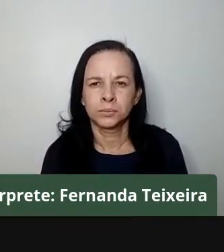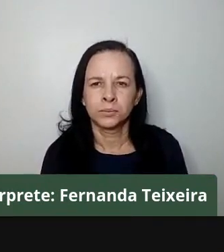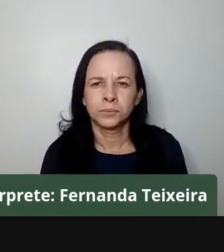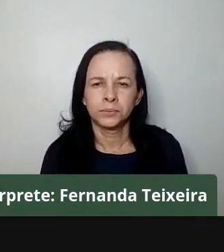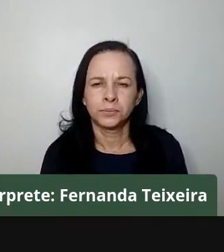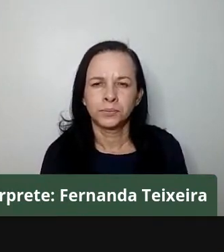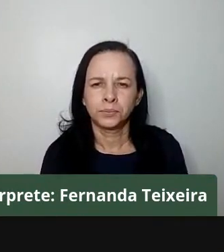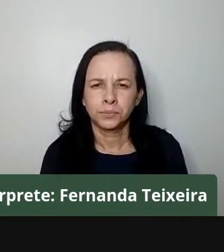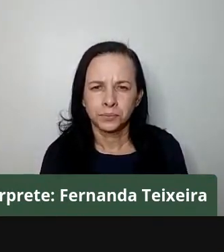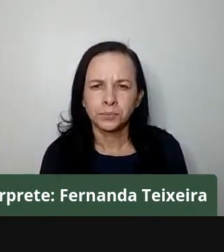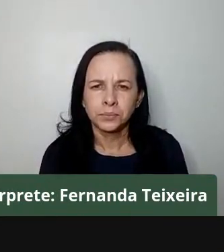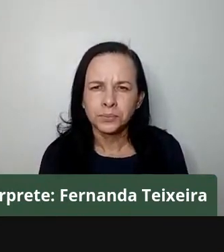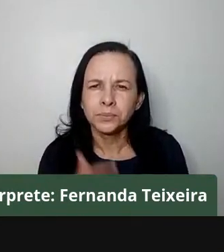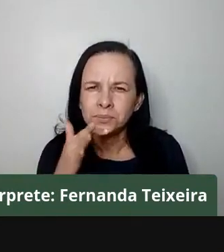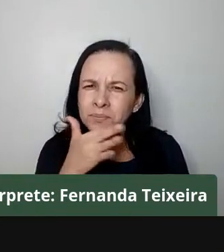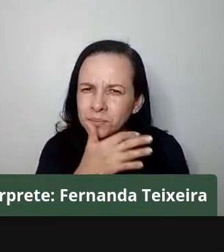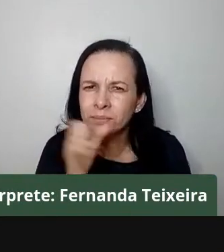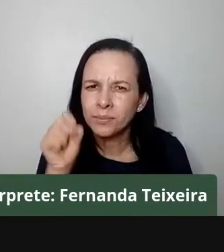Eu acho que sim, né?